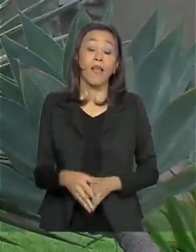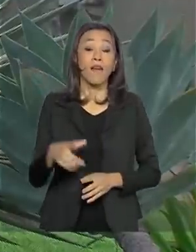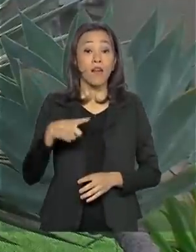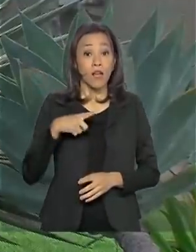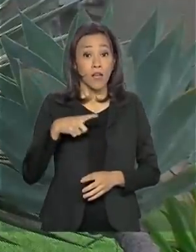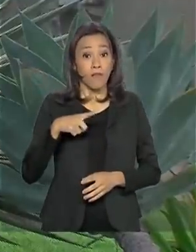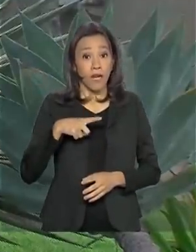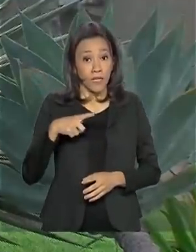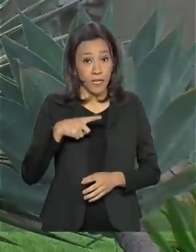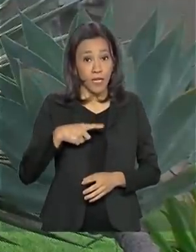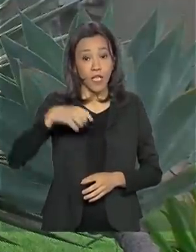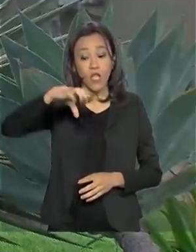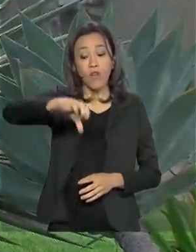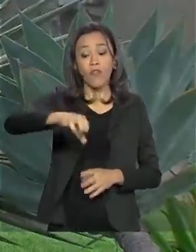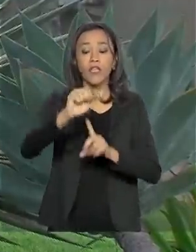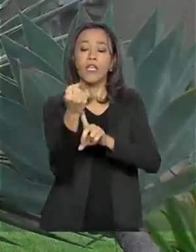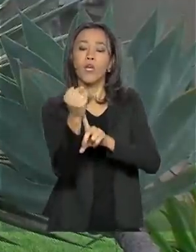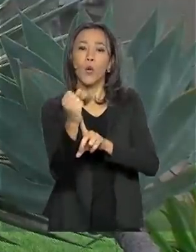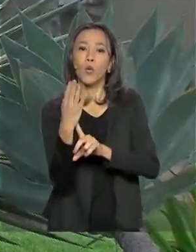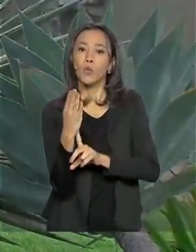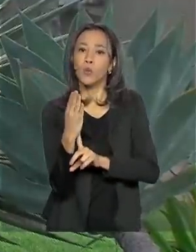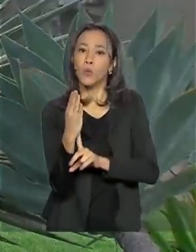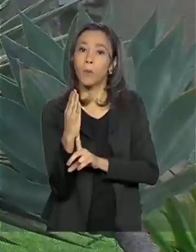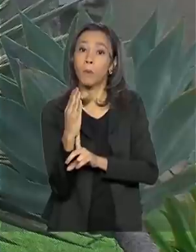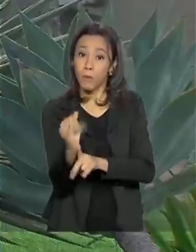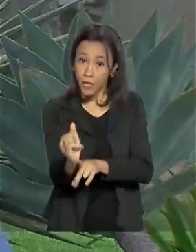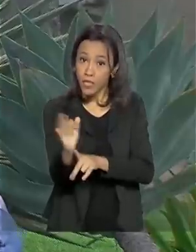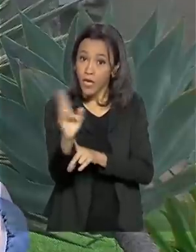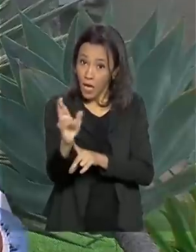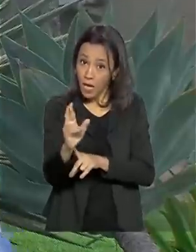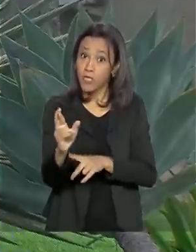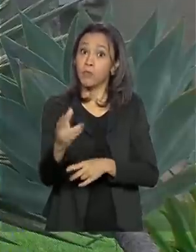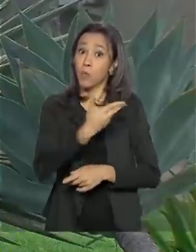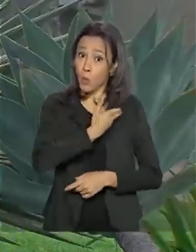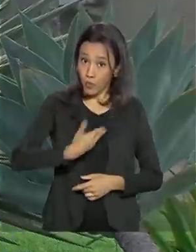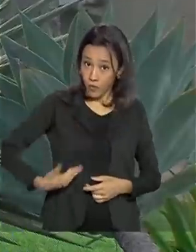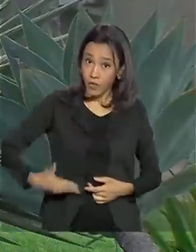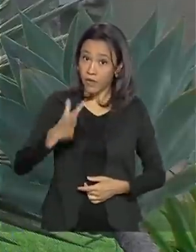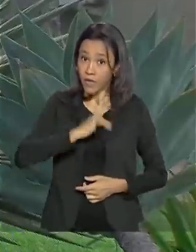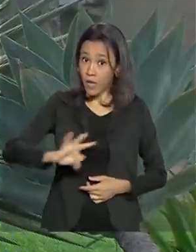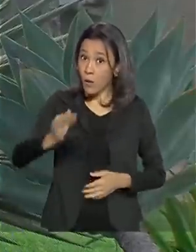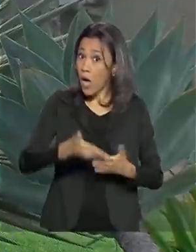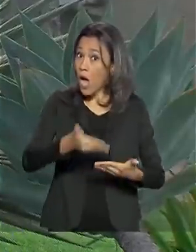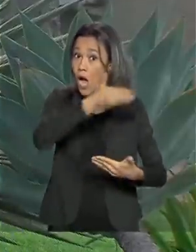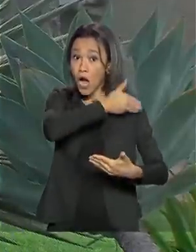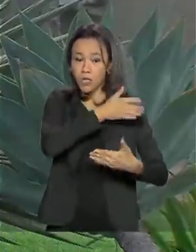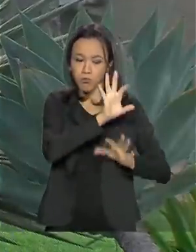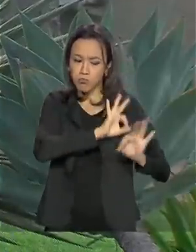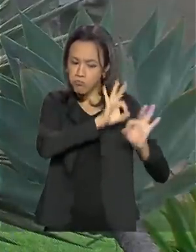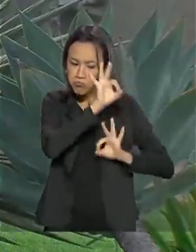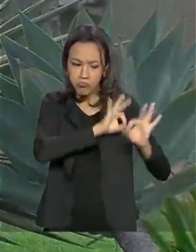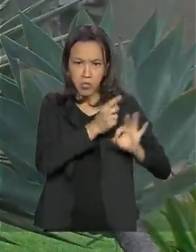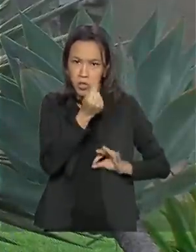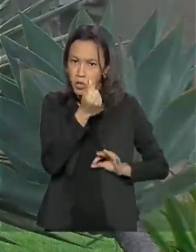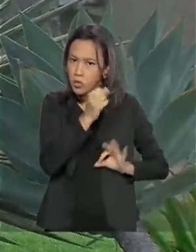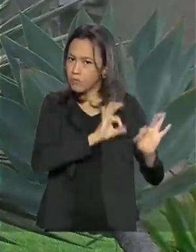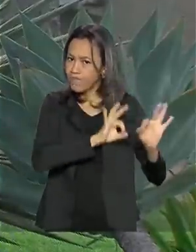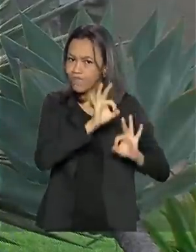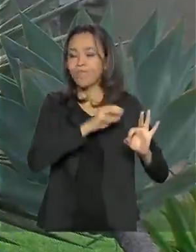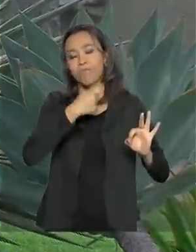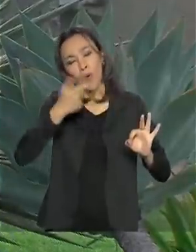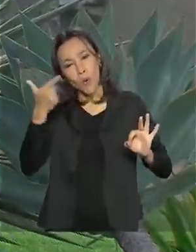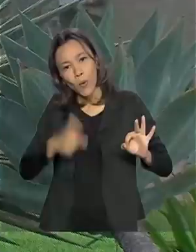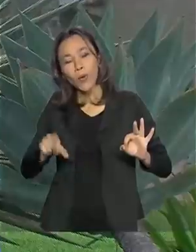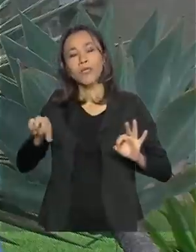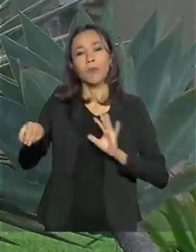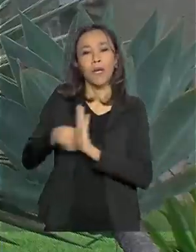98 bilhões de reais para o governo. E como esse dinheiro não estava previsto ali nos gastos públicos, foi preciso publicar também uma